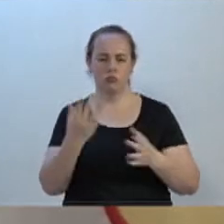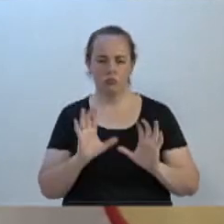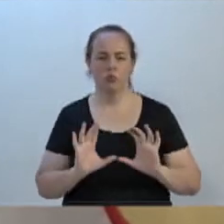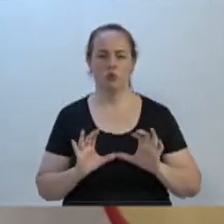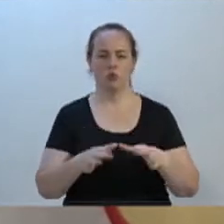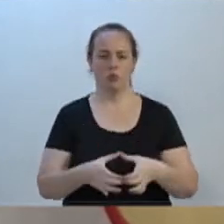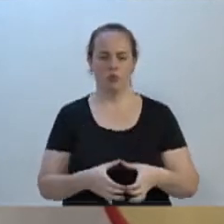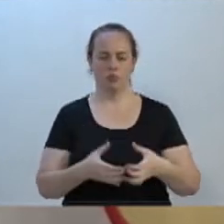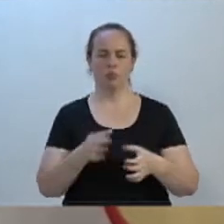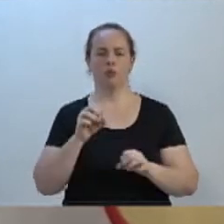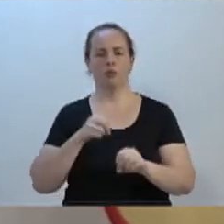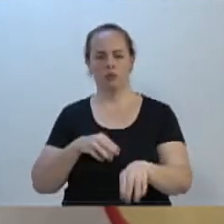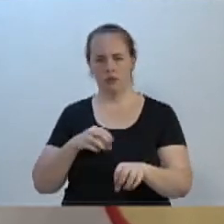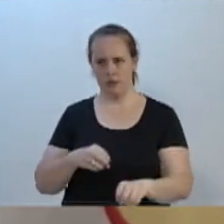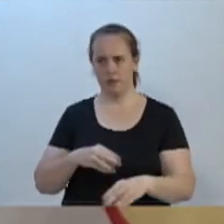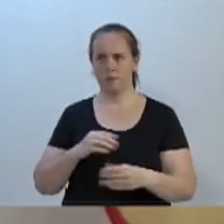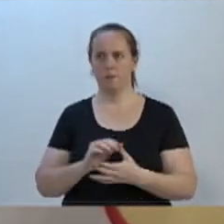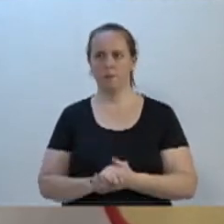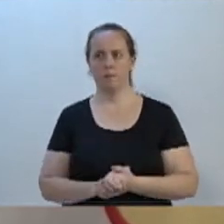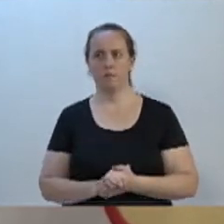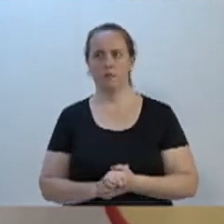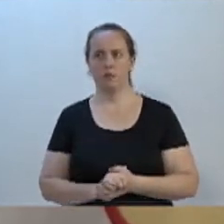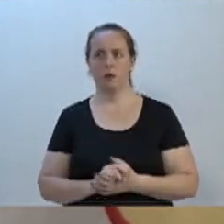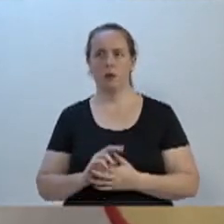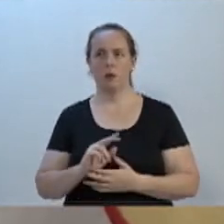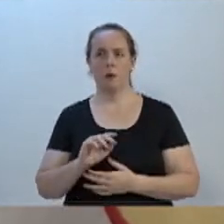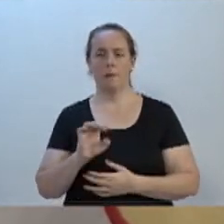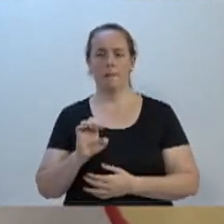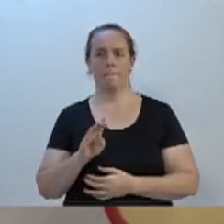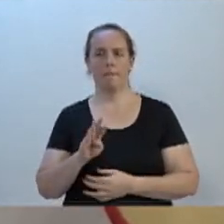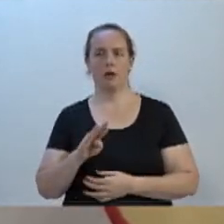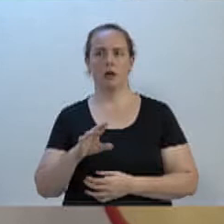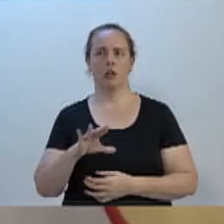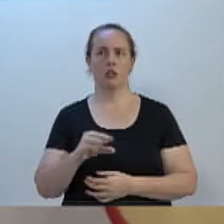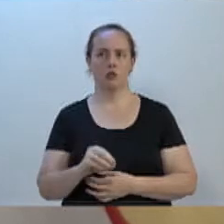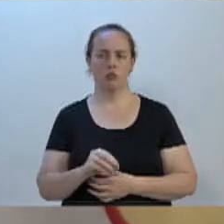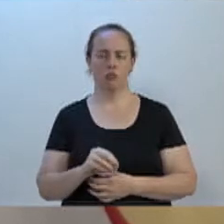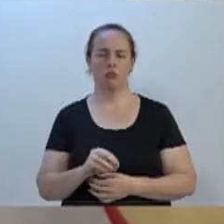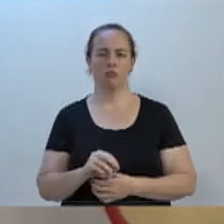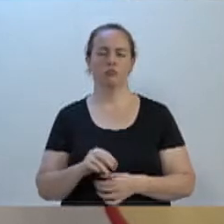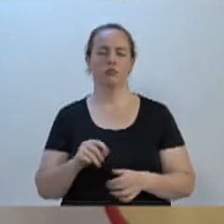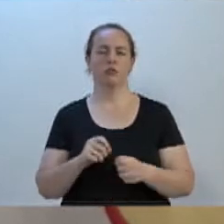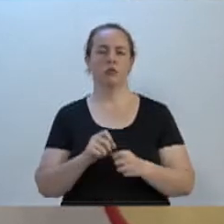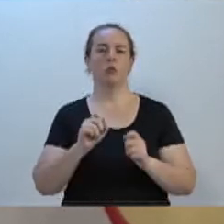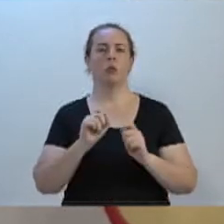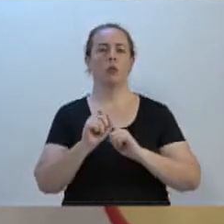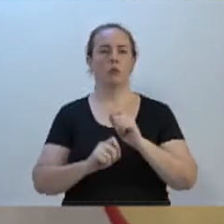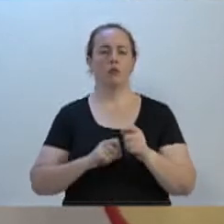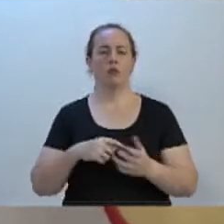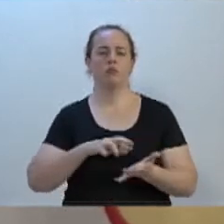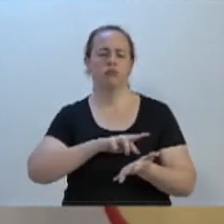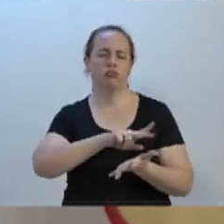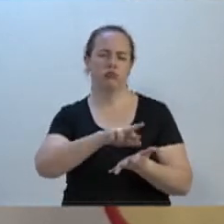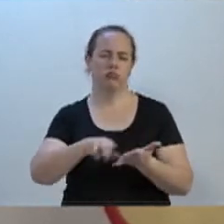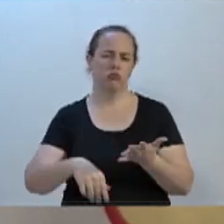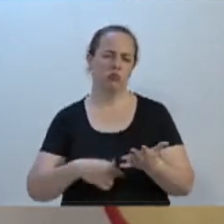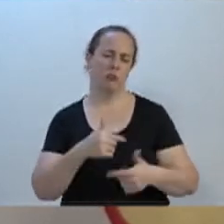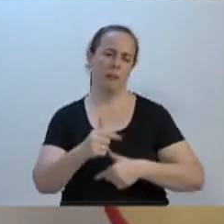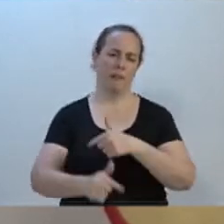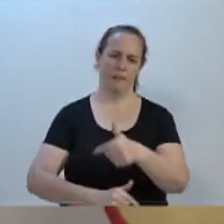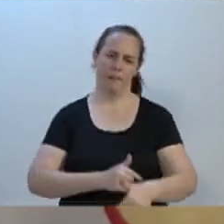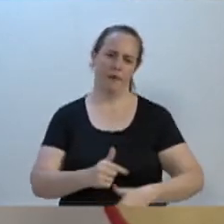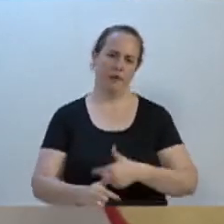de educação. O Beto, que se não bastasse gerar tantos empregos, centenas de